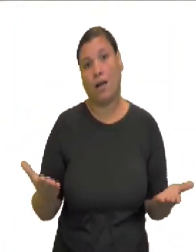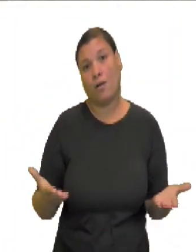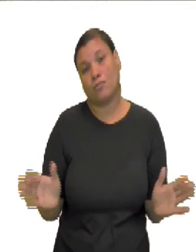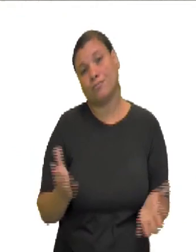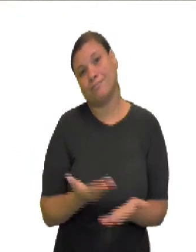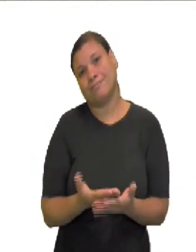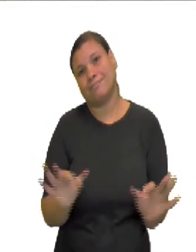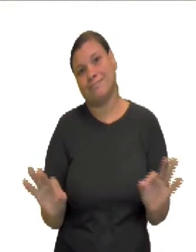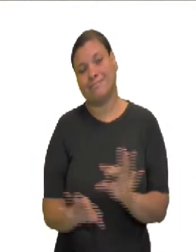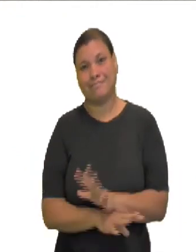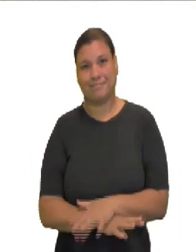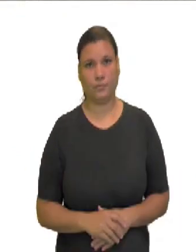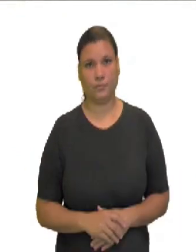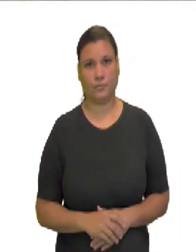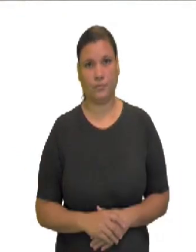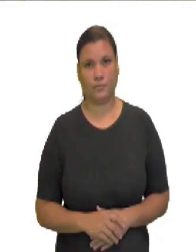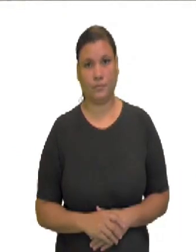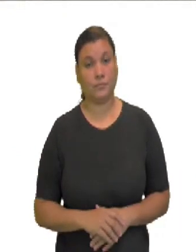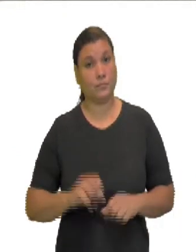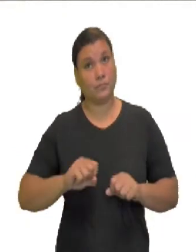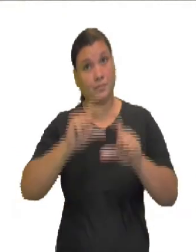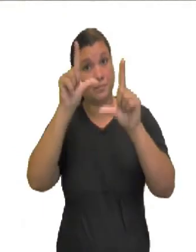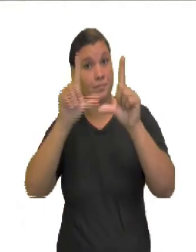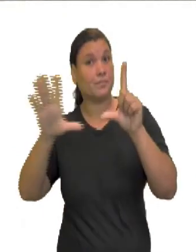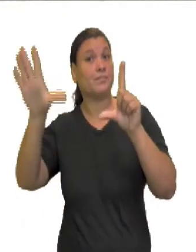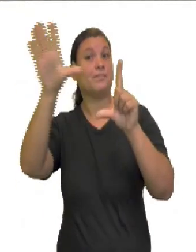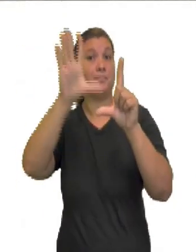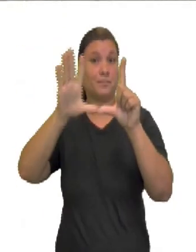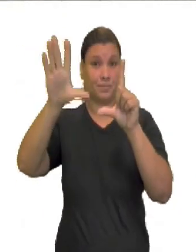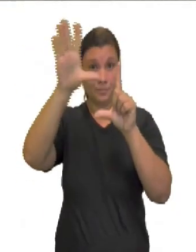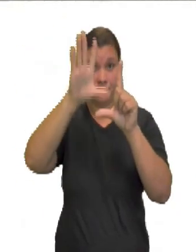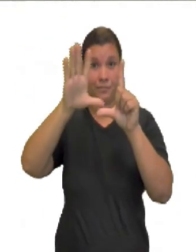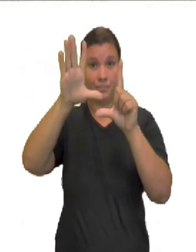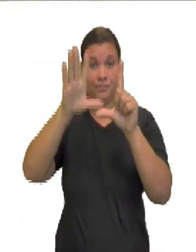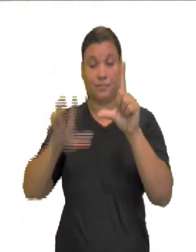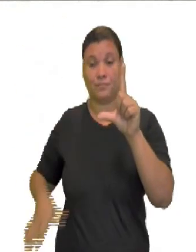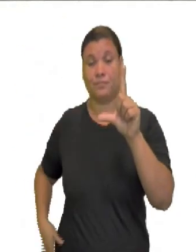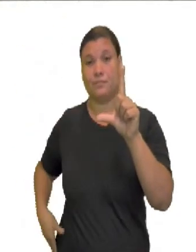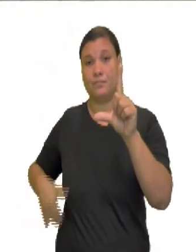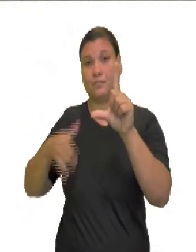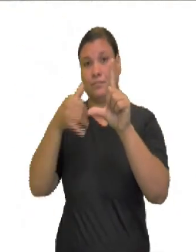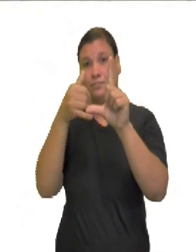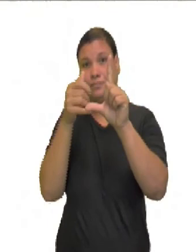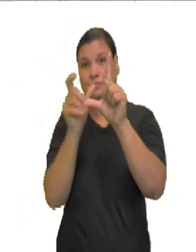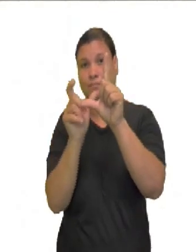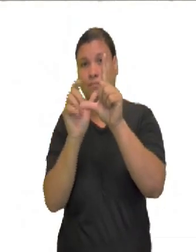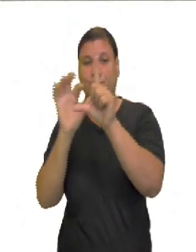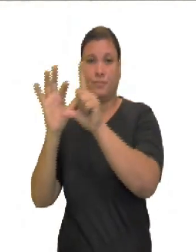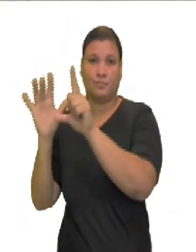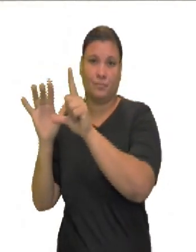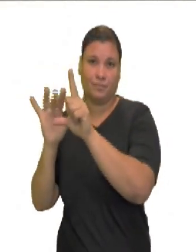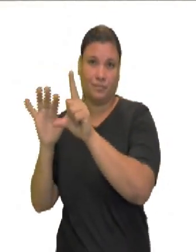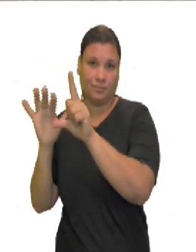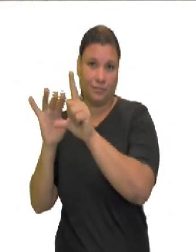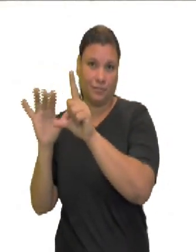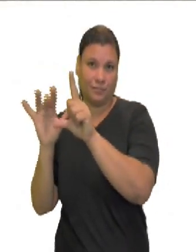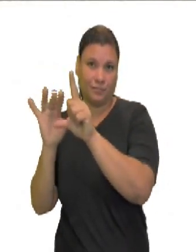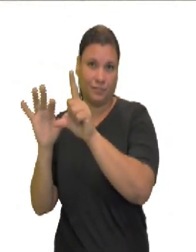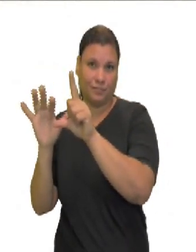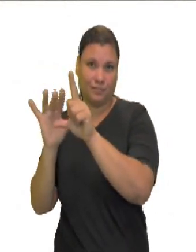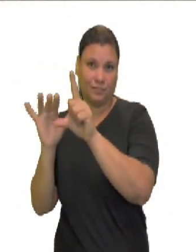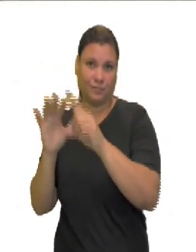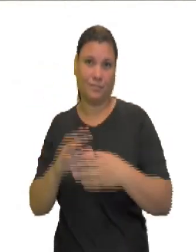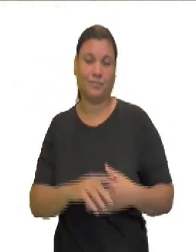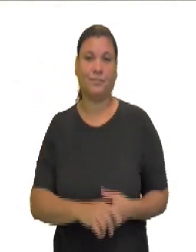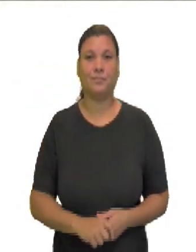Boa aula para vocês. E para acessar a nossa plataforma SMEDGV, basta apontar a câmera do seu celular na imagem que